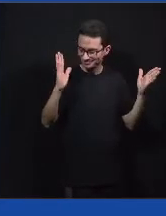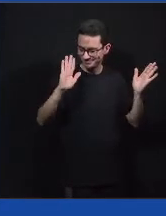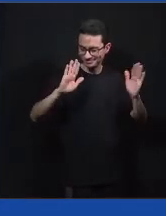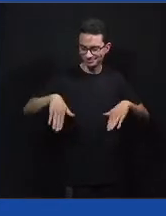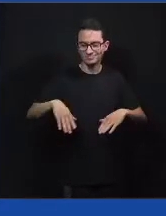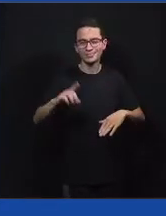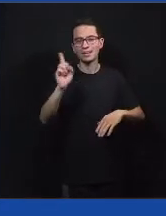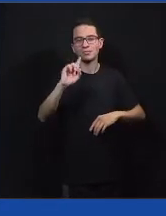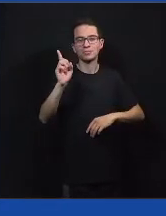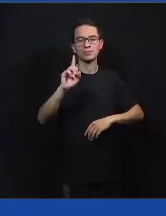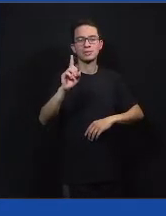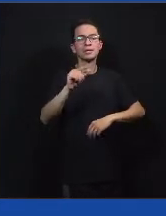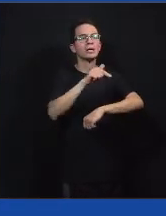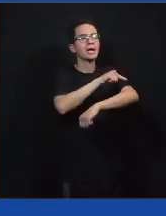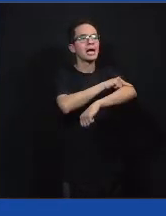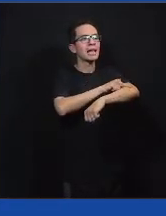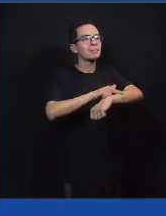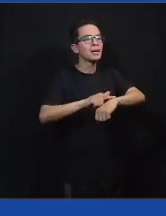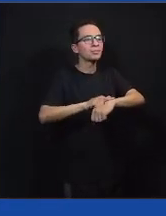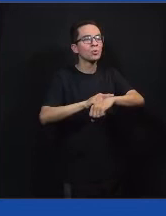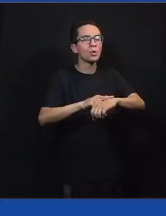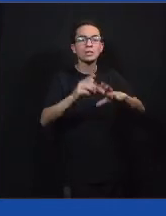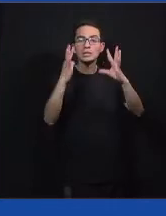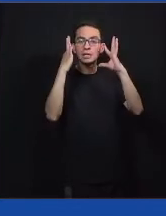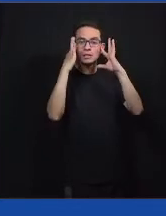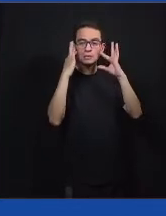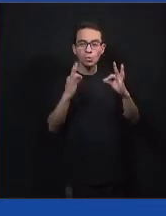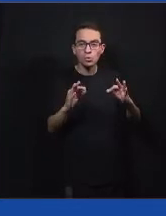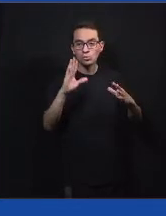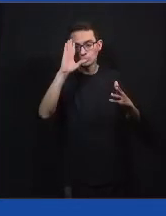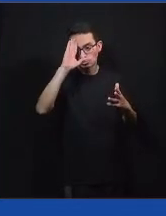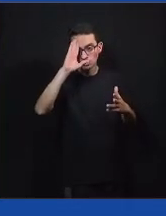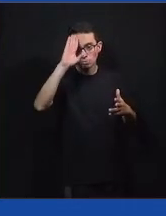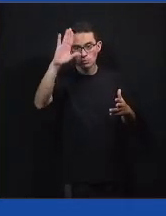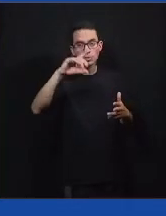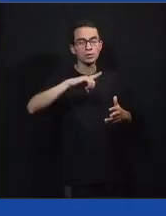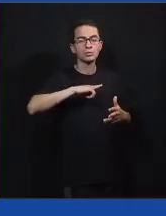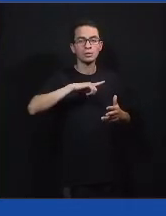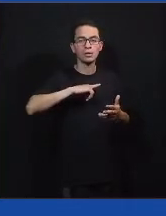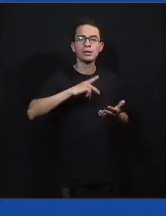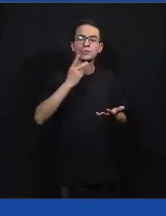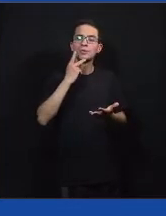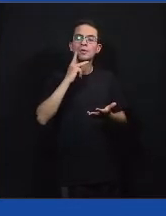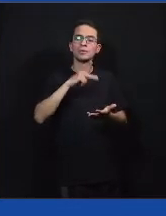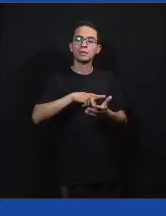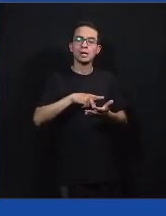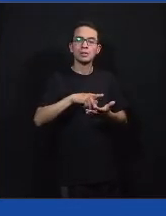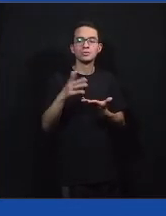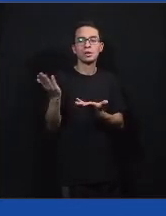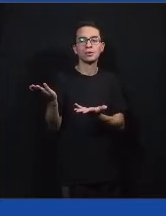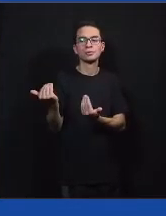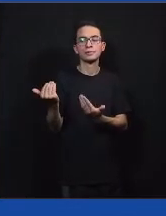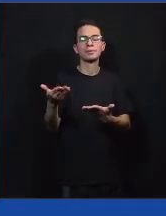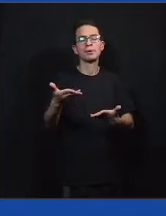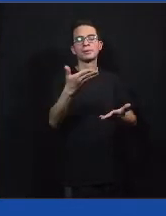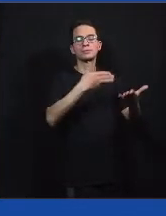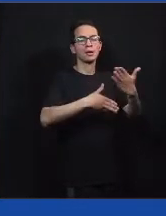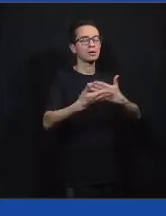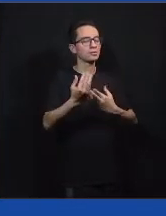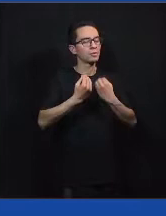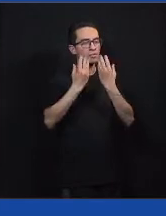respeito e escuta são os pilares fundamentais para a gente realmente escutar os jovens e ter essa troca de informação,